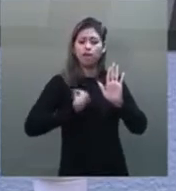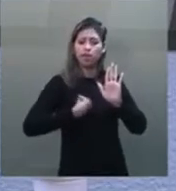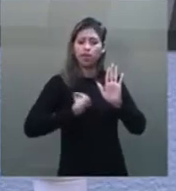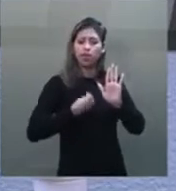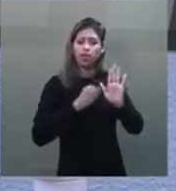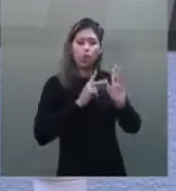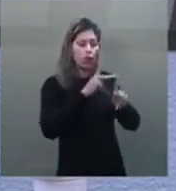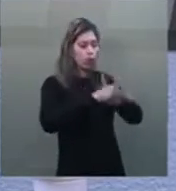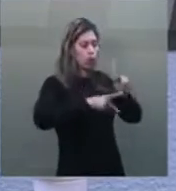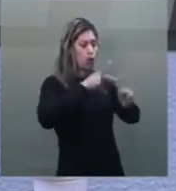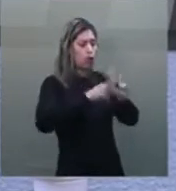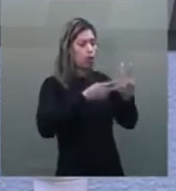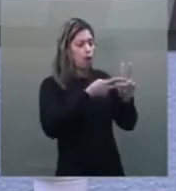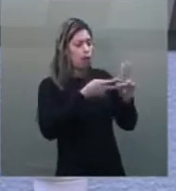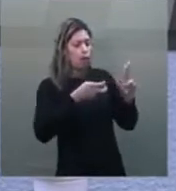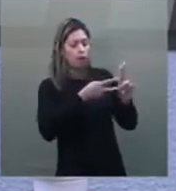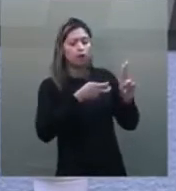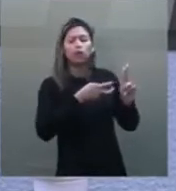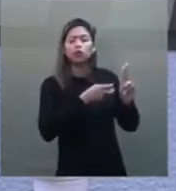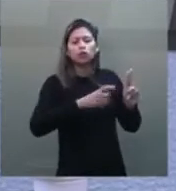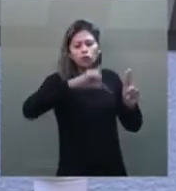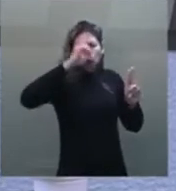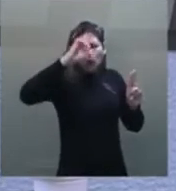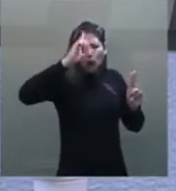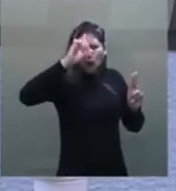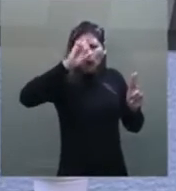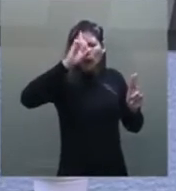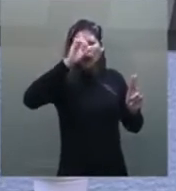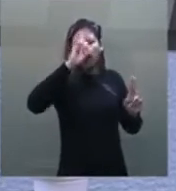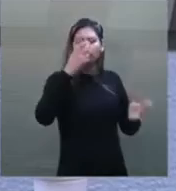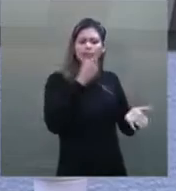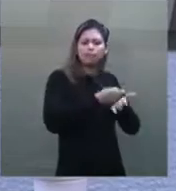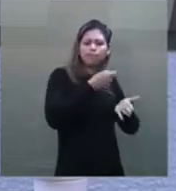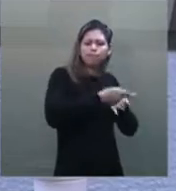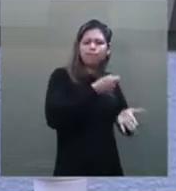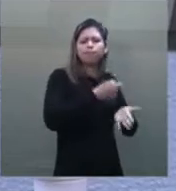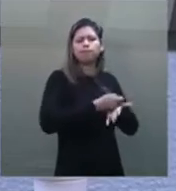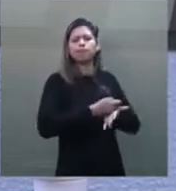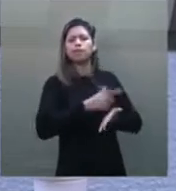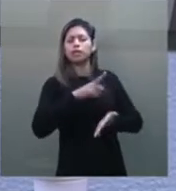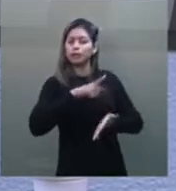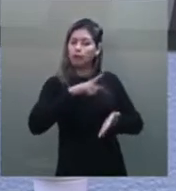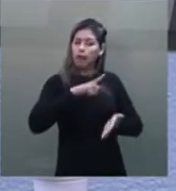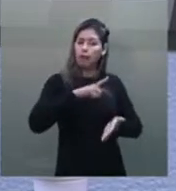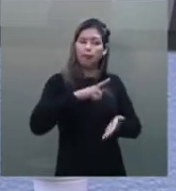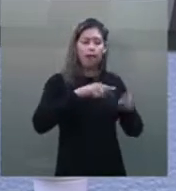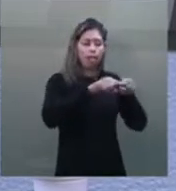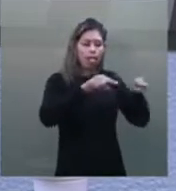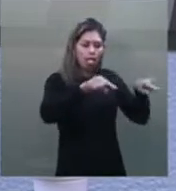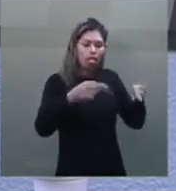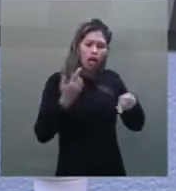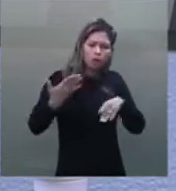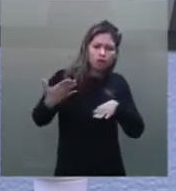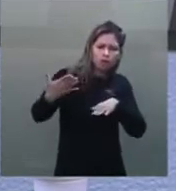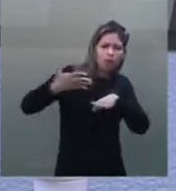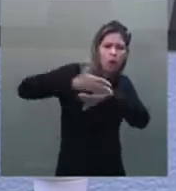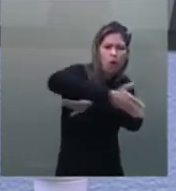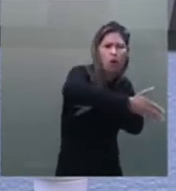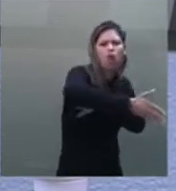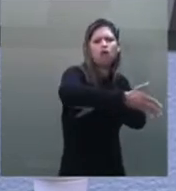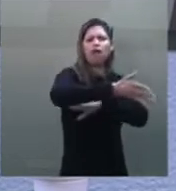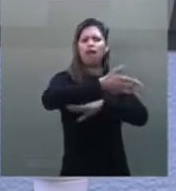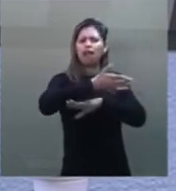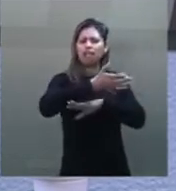são ameaçados, que diariamente têm os seus territórios invadidos e destruídos,